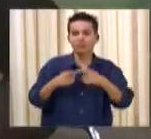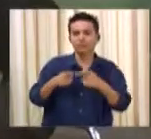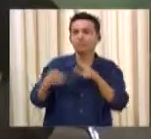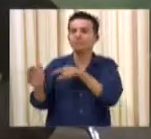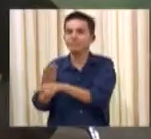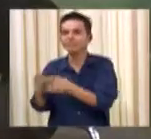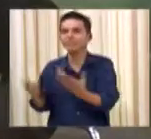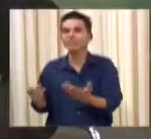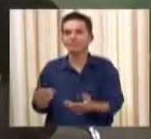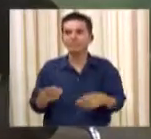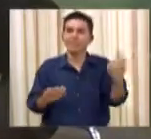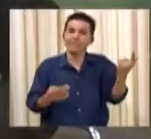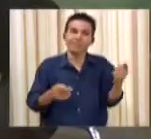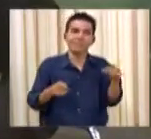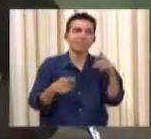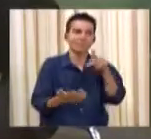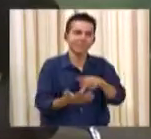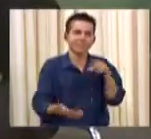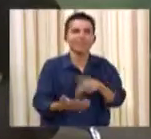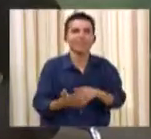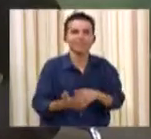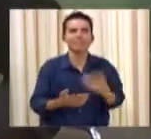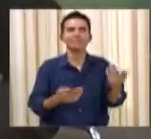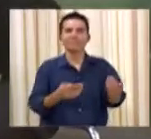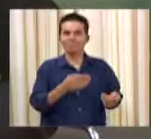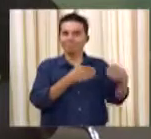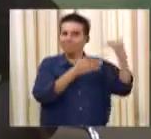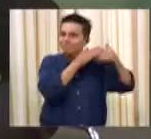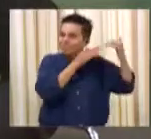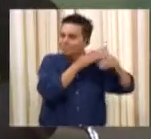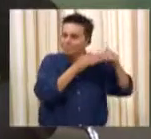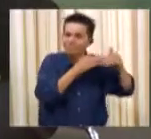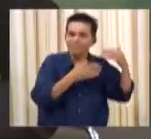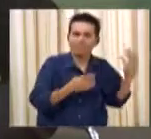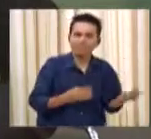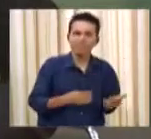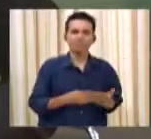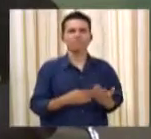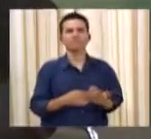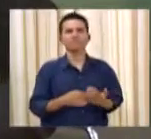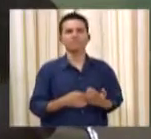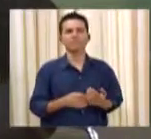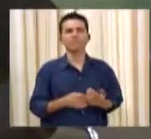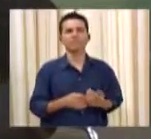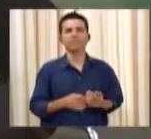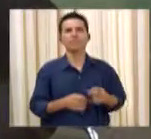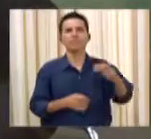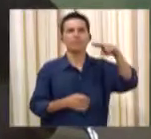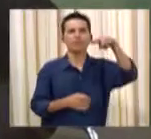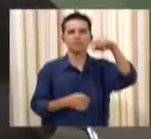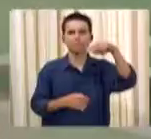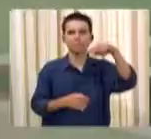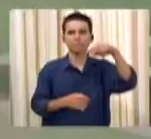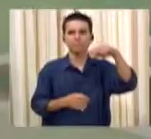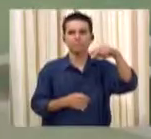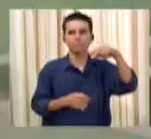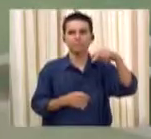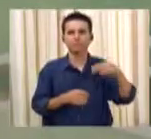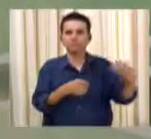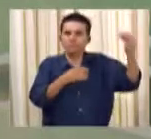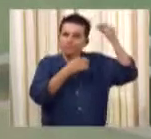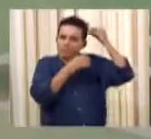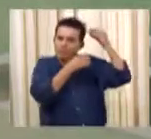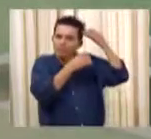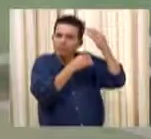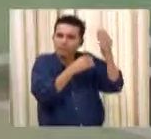Depende muito de quem está dizendo isso daí. Mas tem a ver com os nervos, com a parte neurológica e a parte sensitiva dessa condução. São